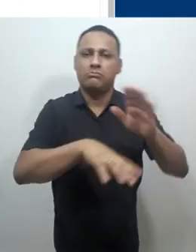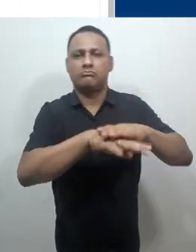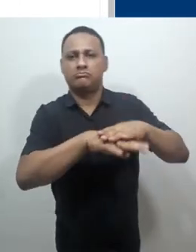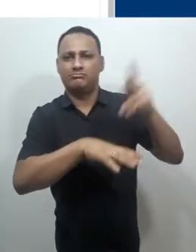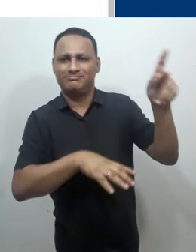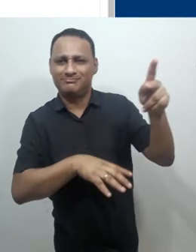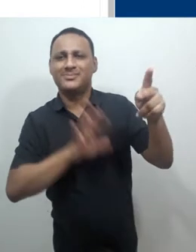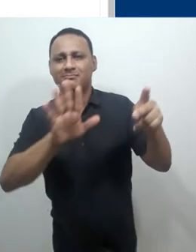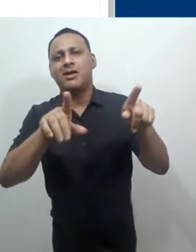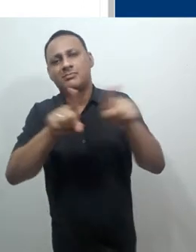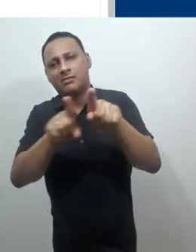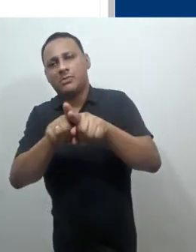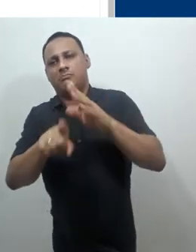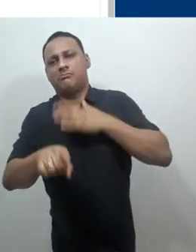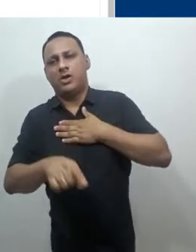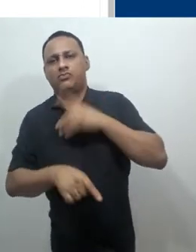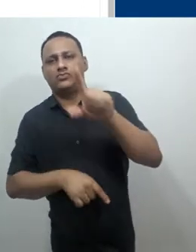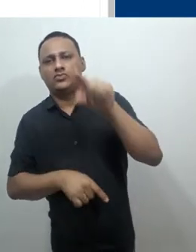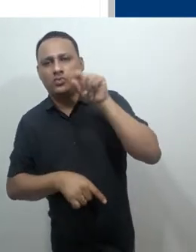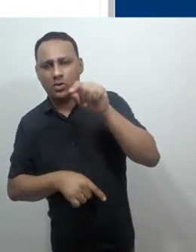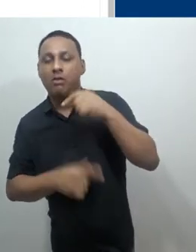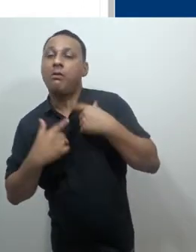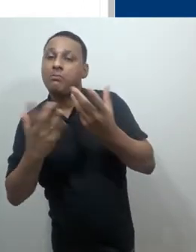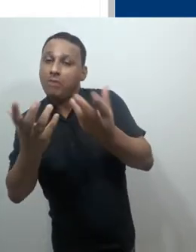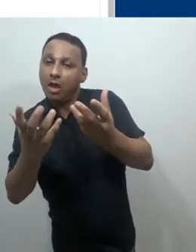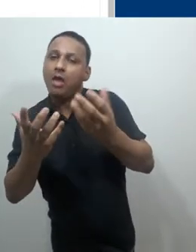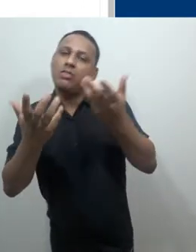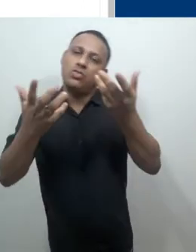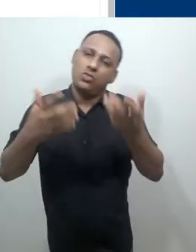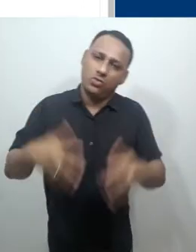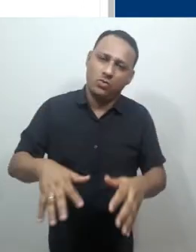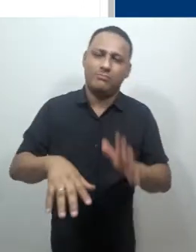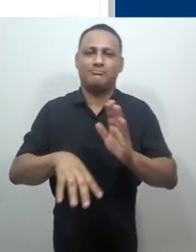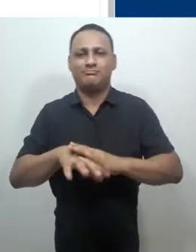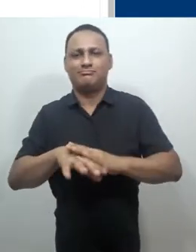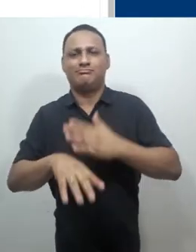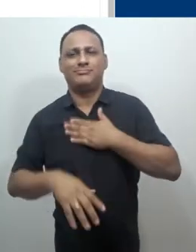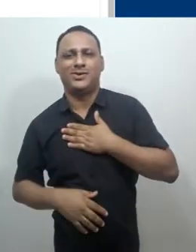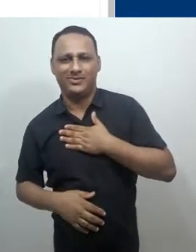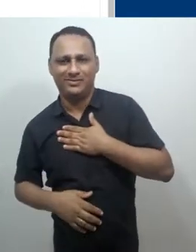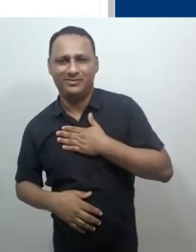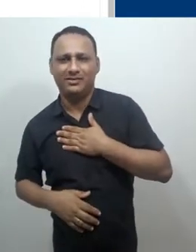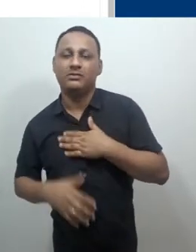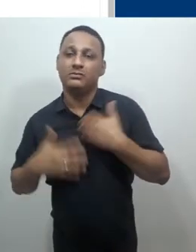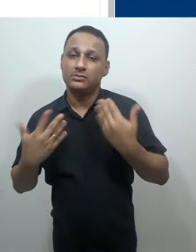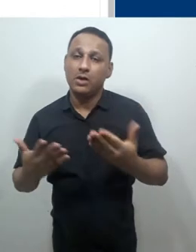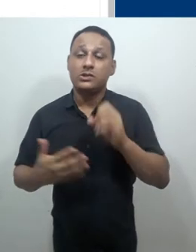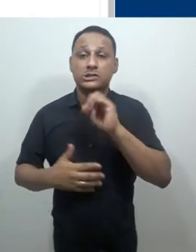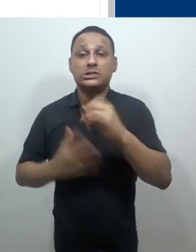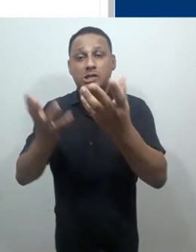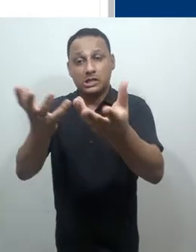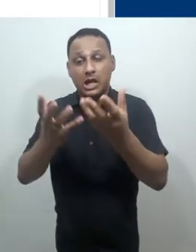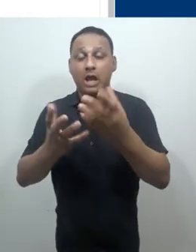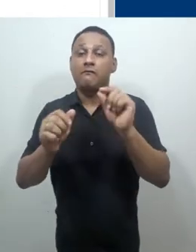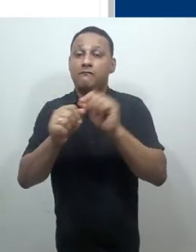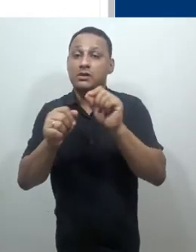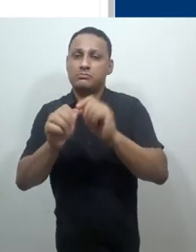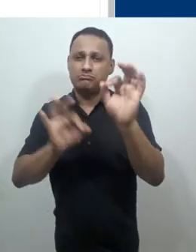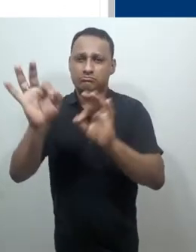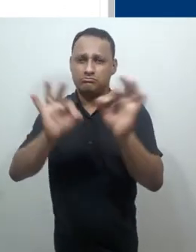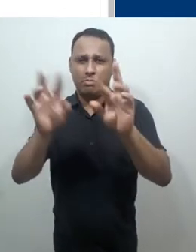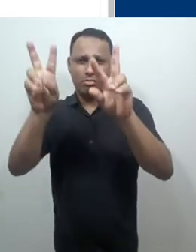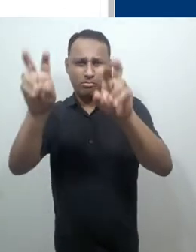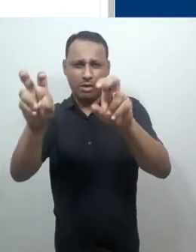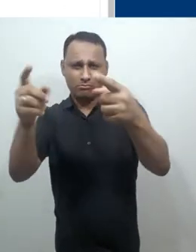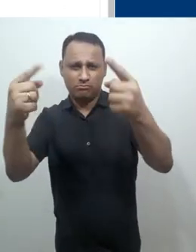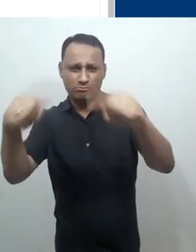opcional e eu posso ativá-la ou desativá-la. Para acessar um tópico, eu preciso localizar o